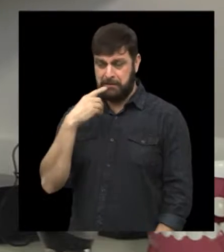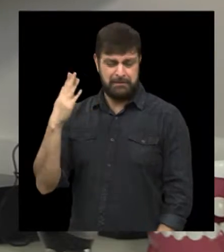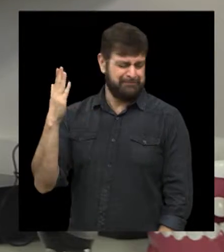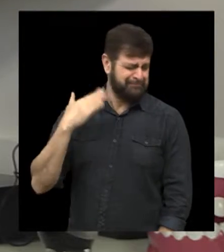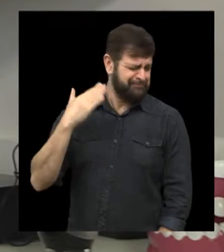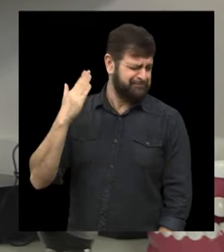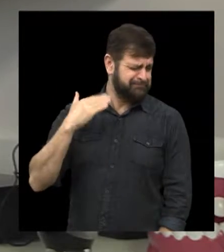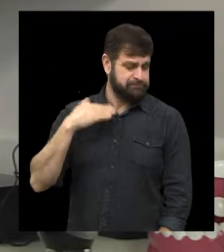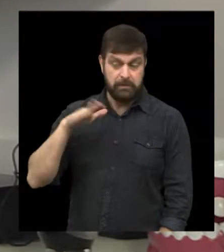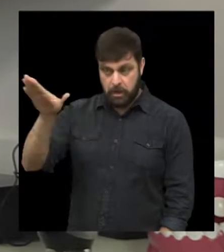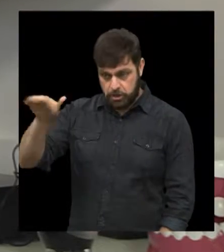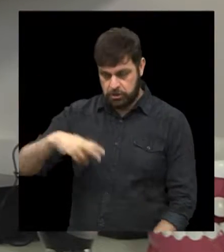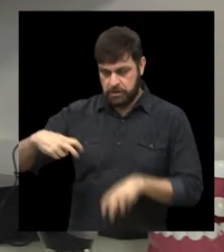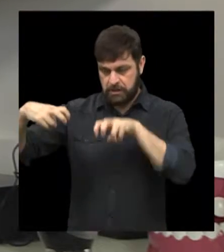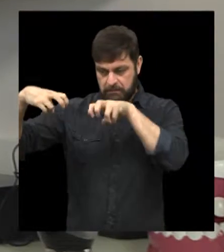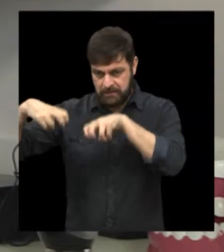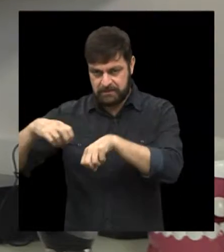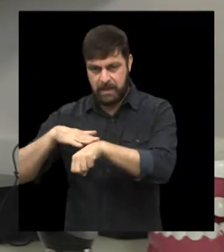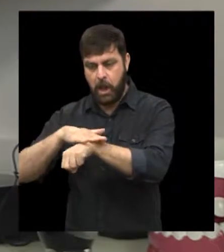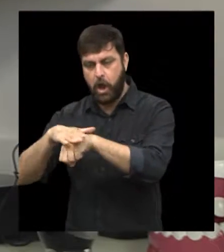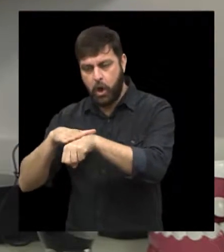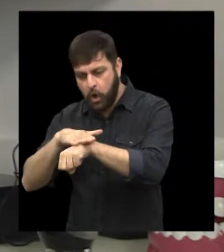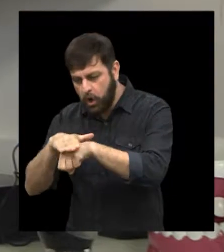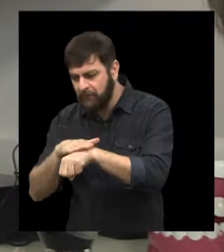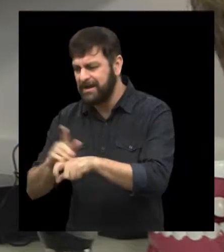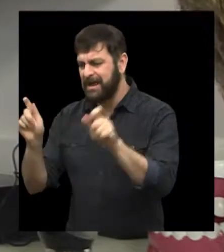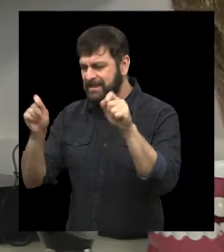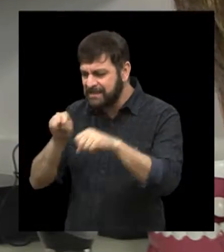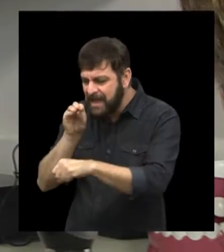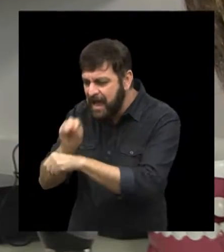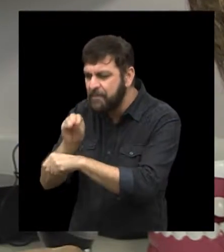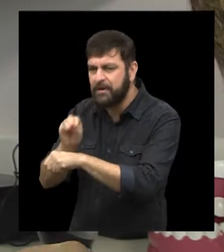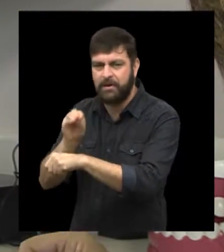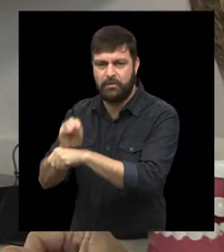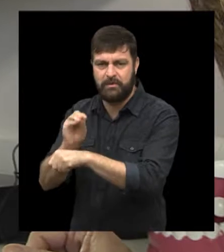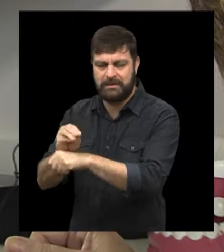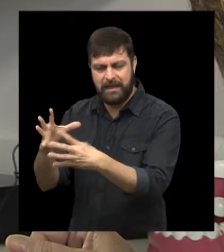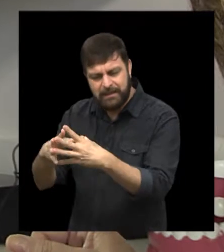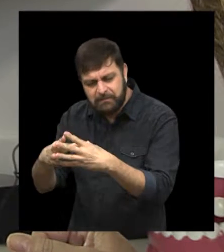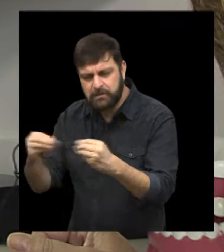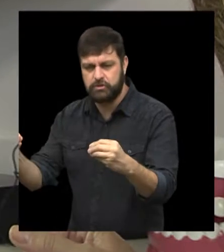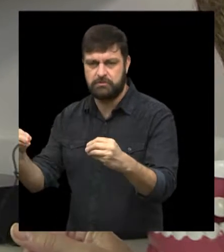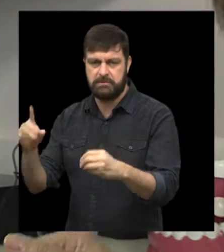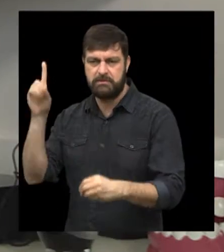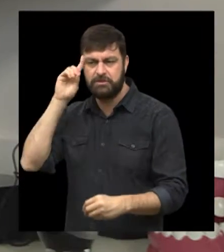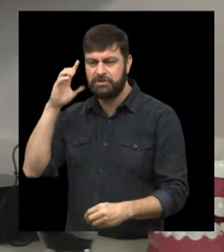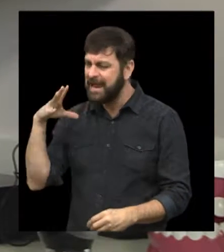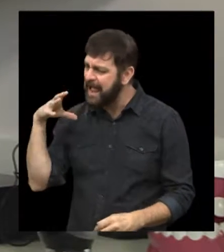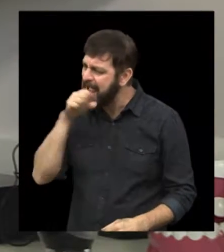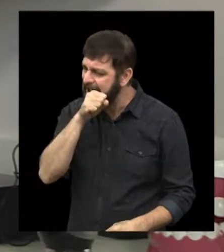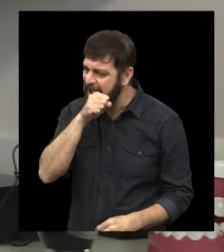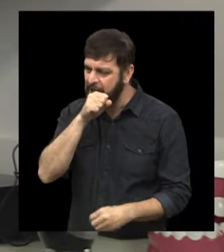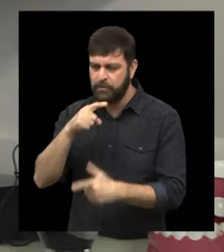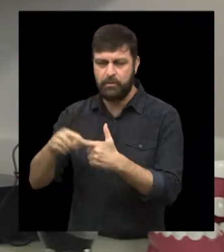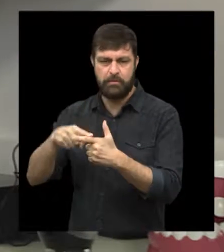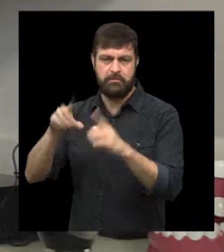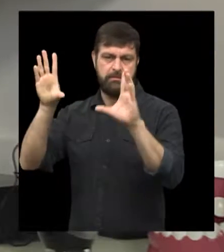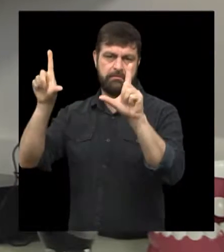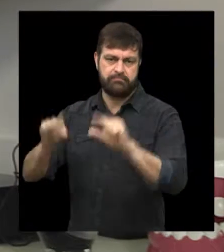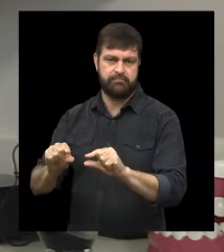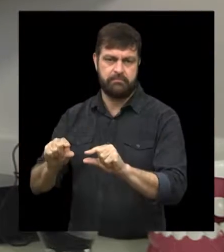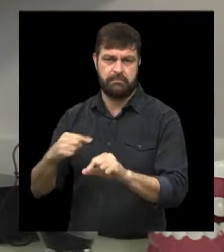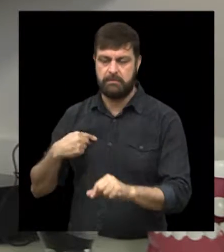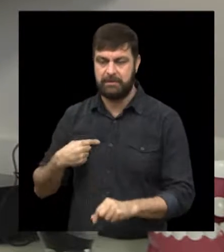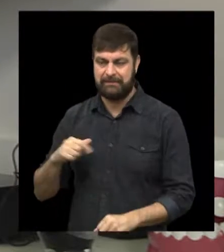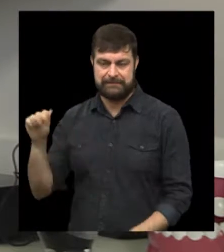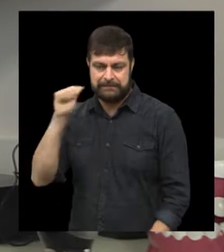alterado, conversa a respeito, uma hábito tem tratamento, é totalmente possível hoje, em poucos dias, você resolver o problema da halitose. E